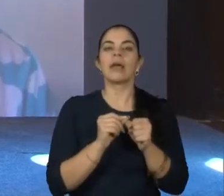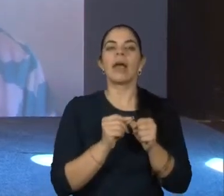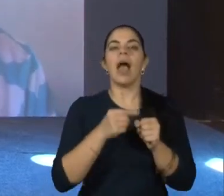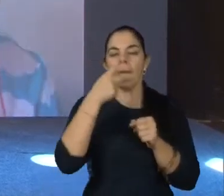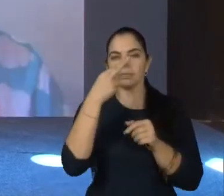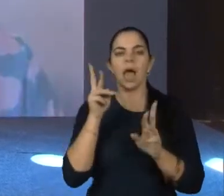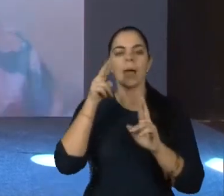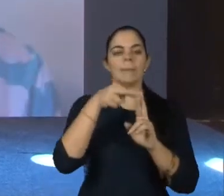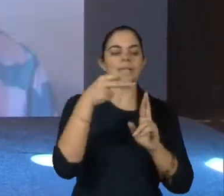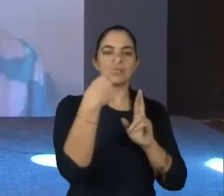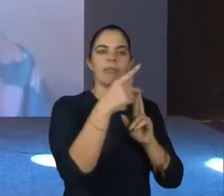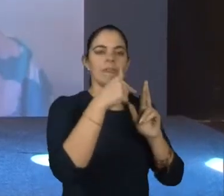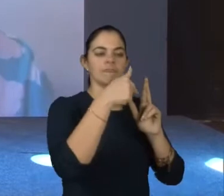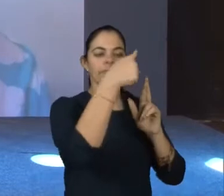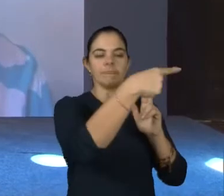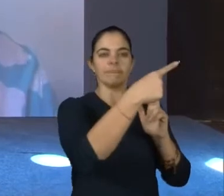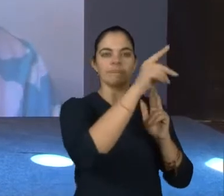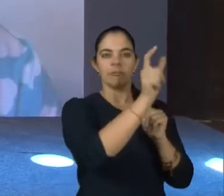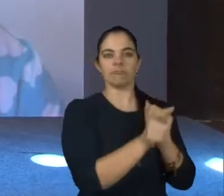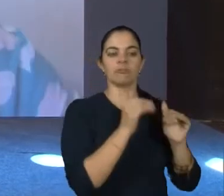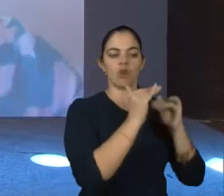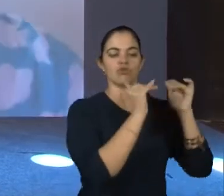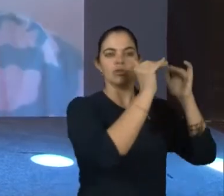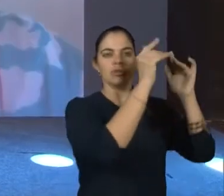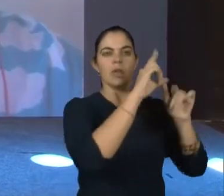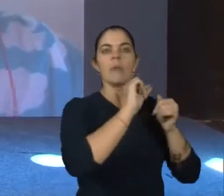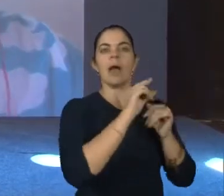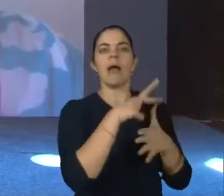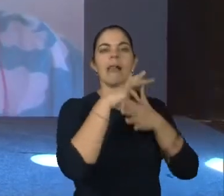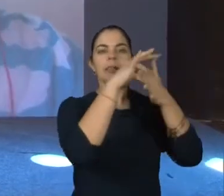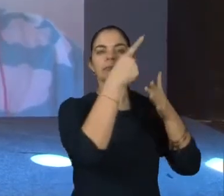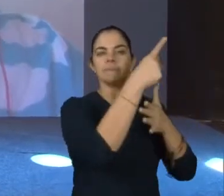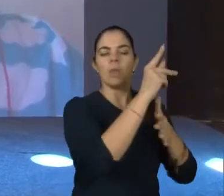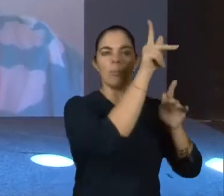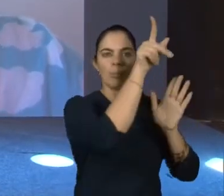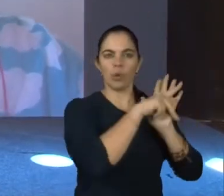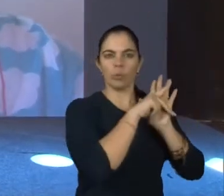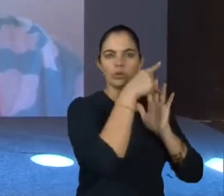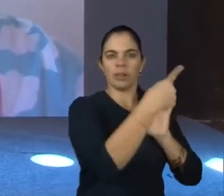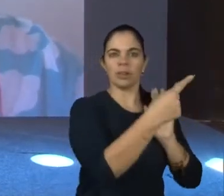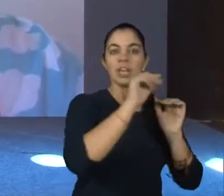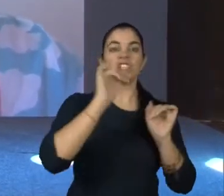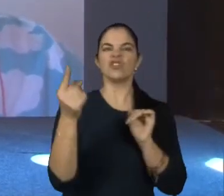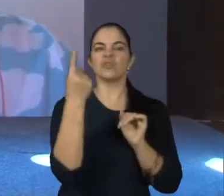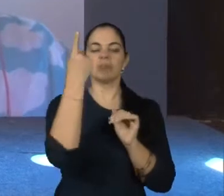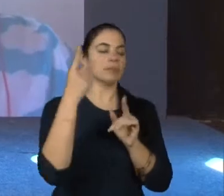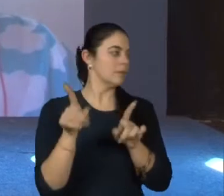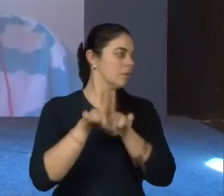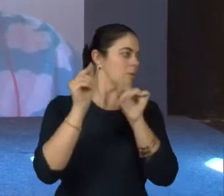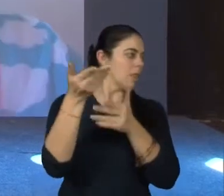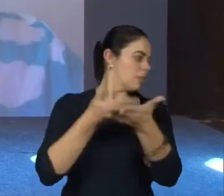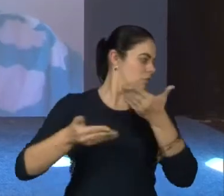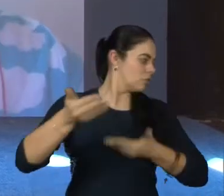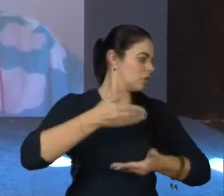representatividade delas. Elas podem construir uma representatividade somente delas individual. Mas que a troca